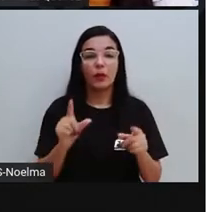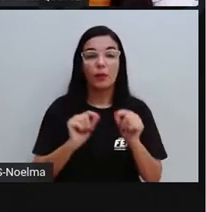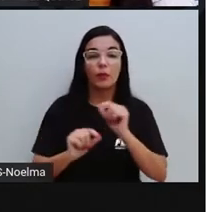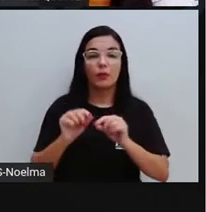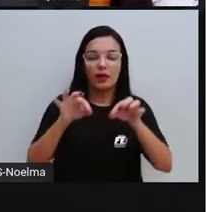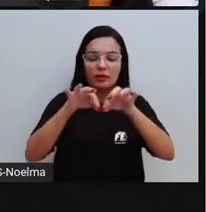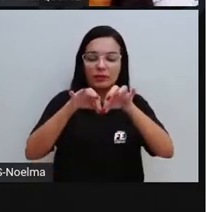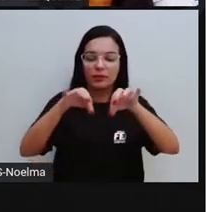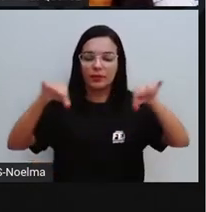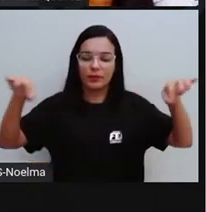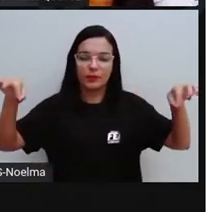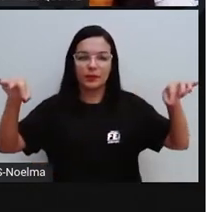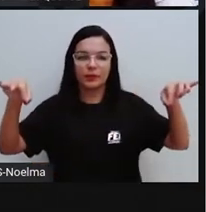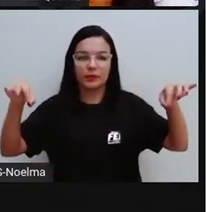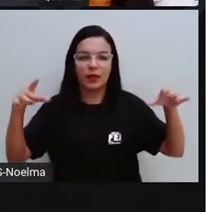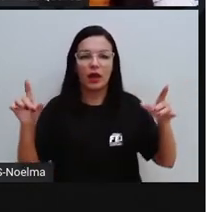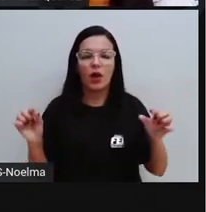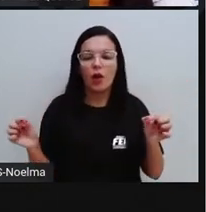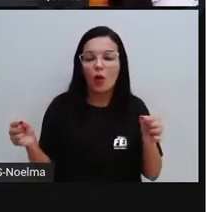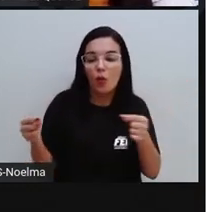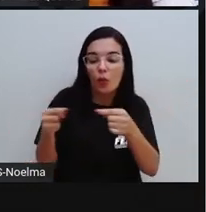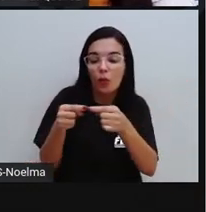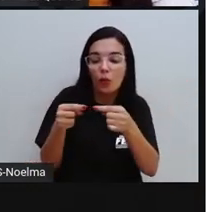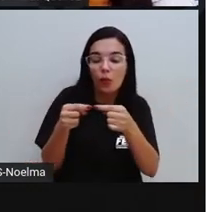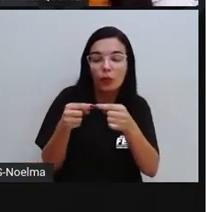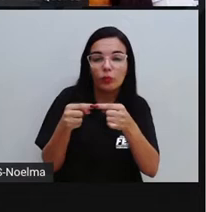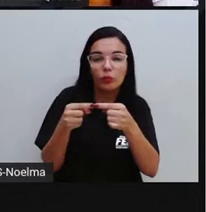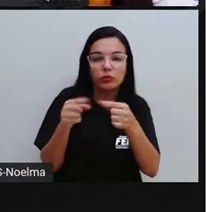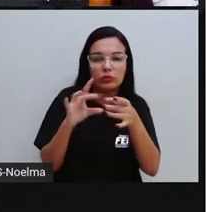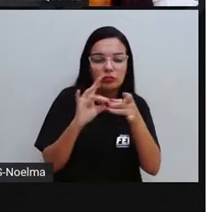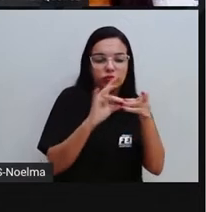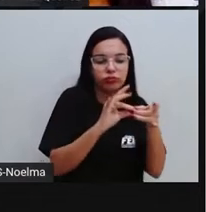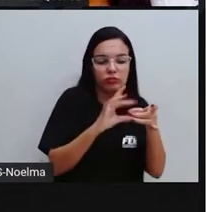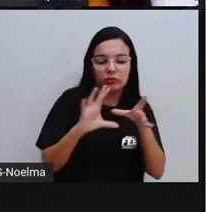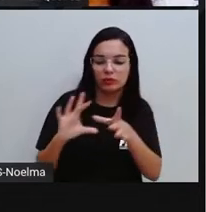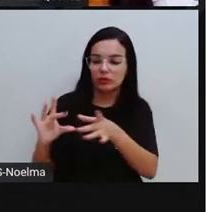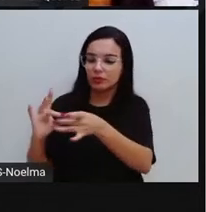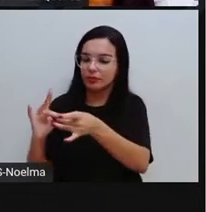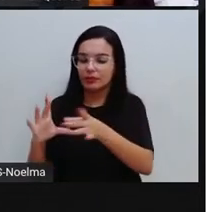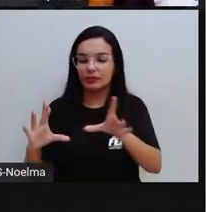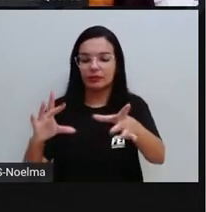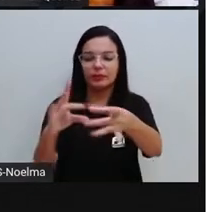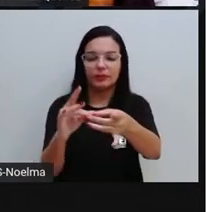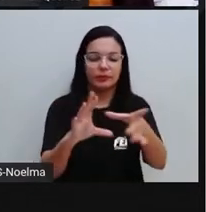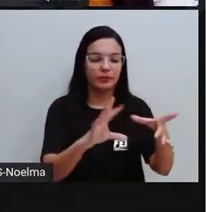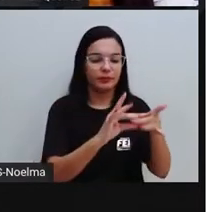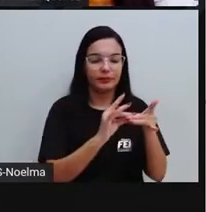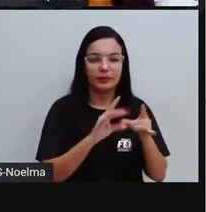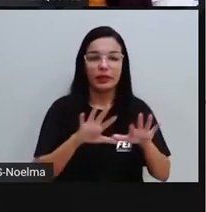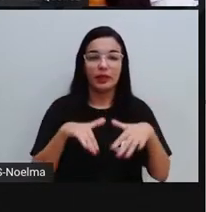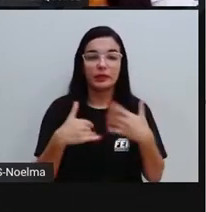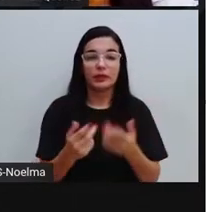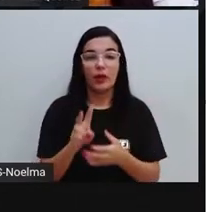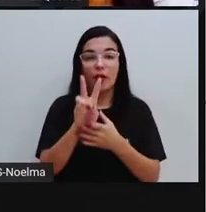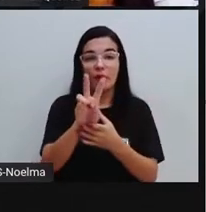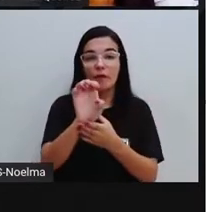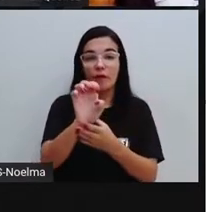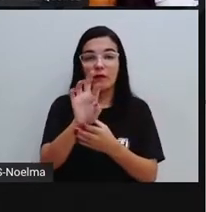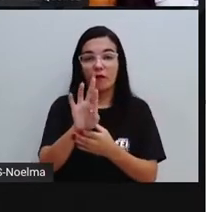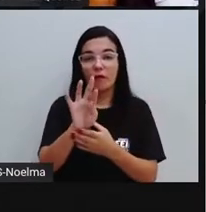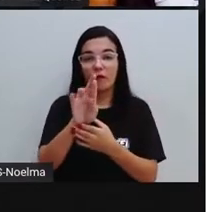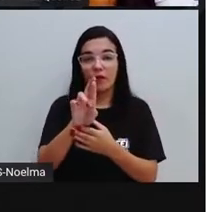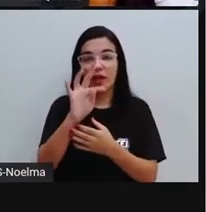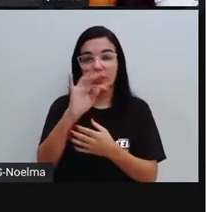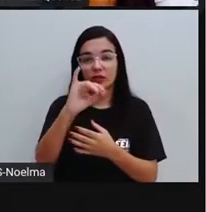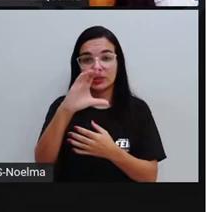segmentos de reta que unem os lados desse sólido. E já os vértices, é o que são, nesse caso, né? Os